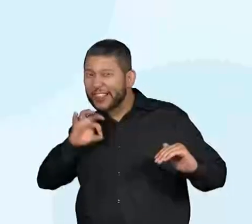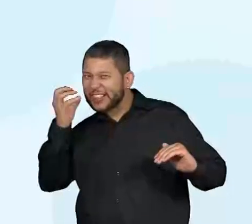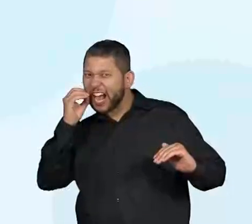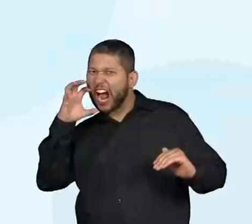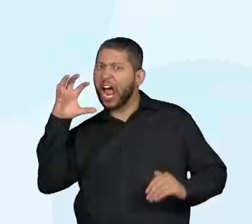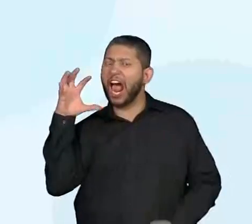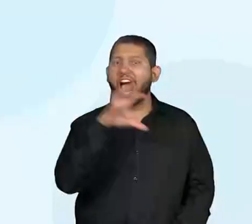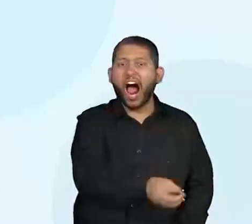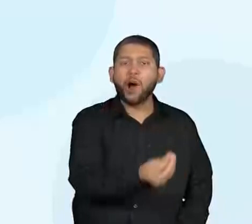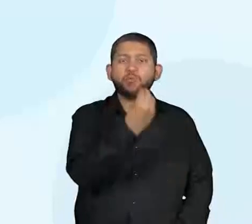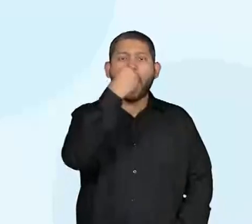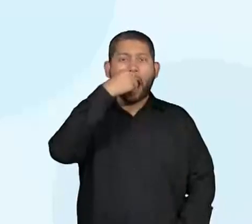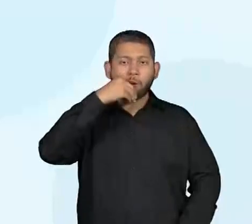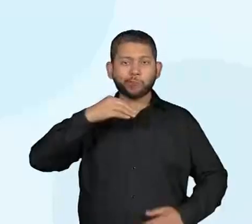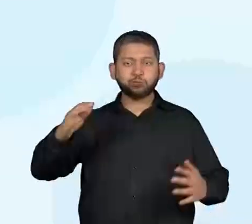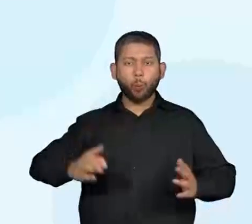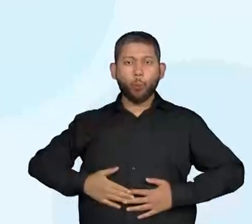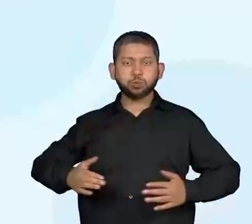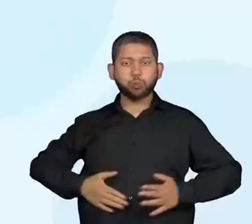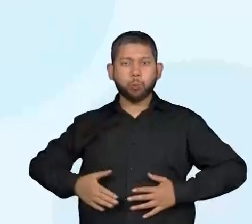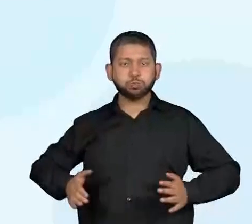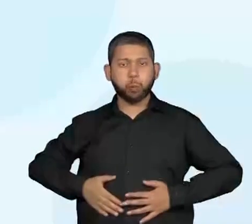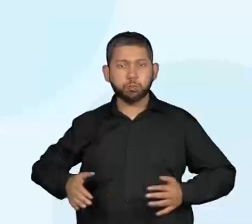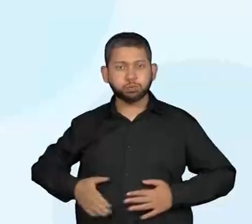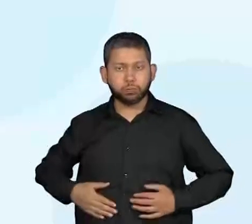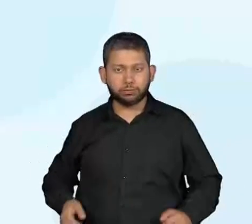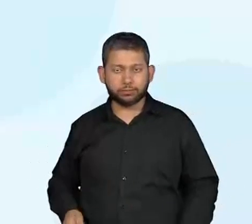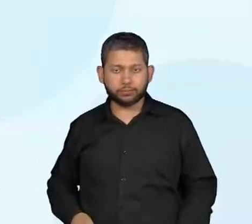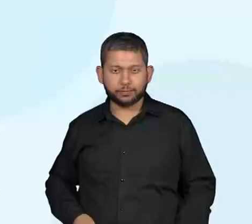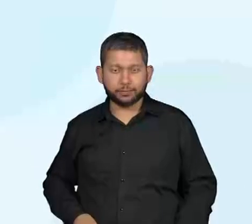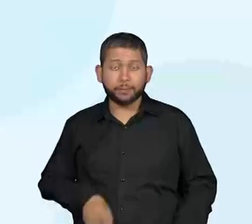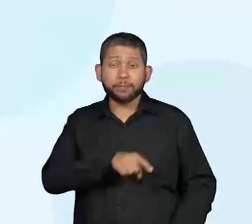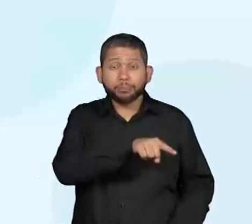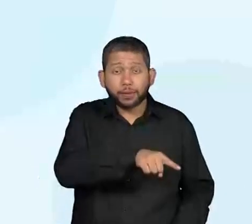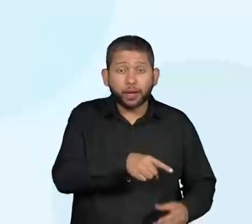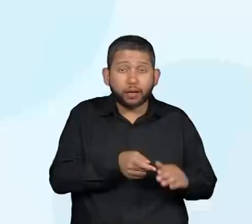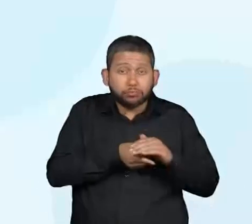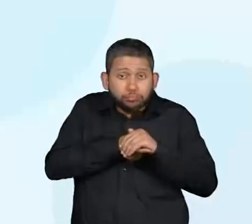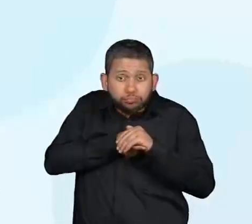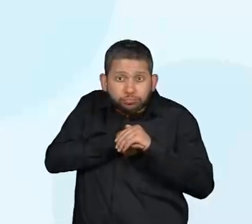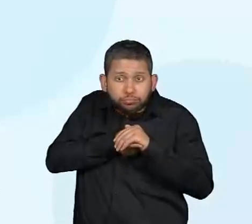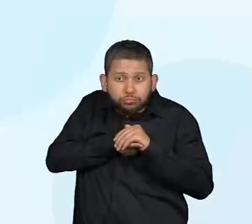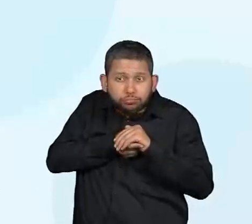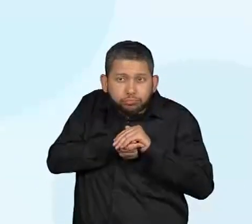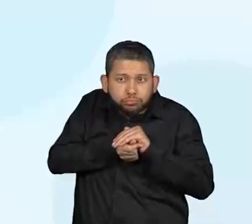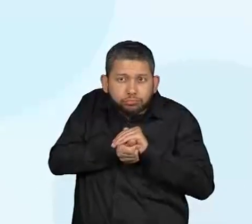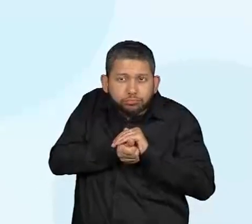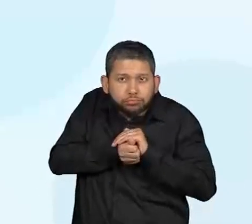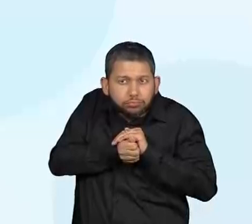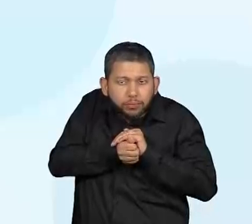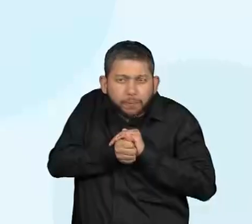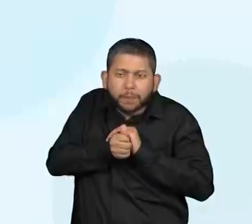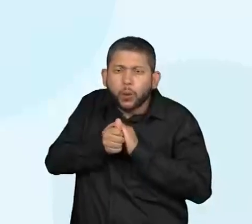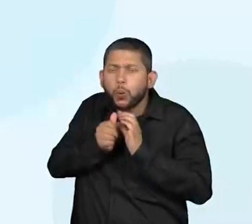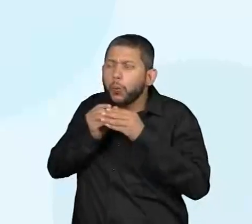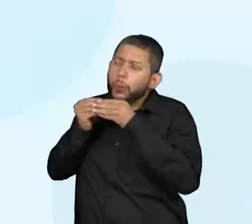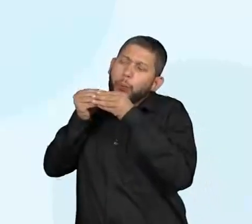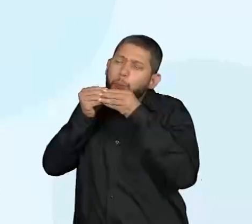E ela está pedindo o quê? Que o Jabuti toque mais próximo dela, mais próximo